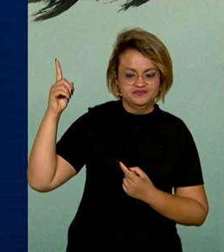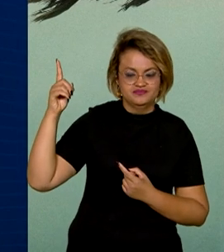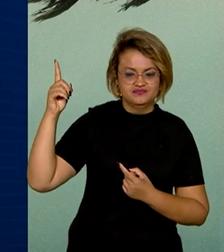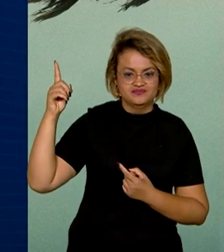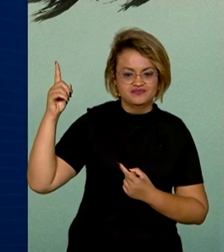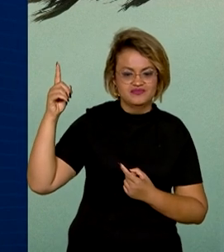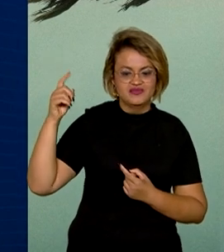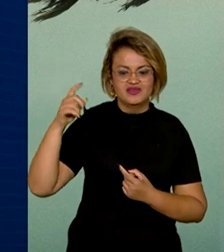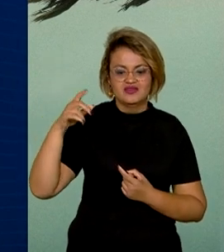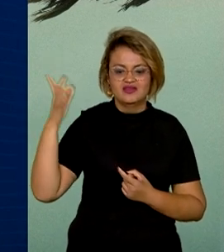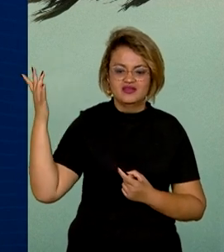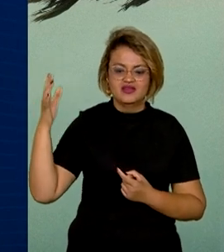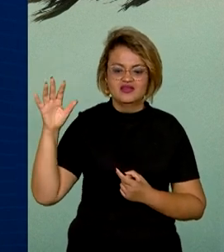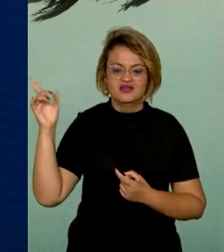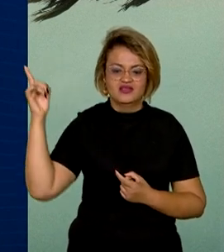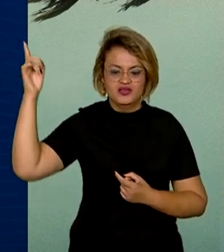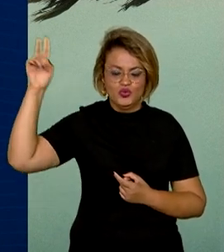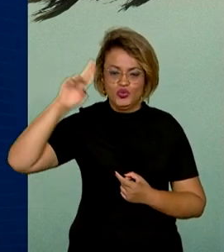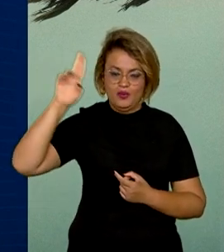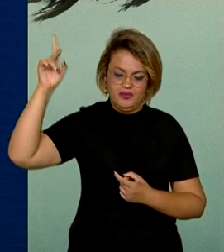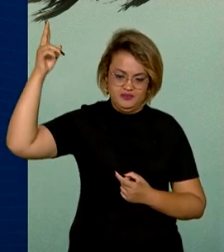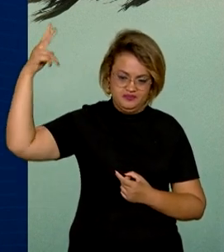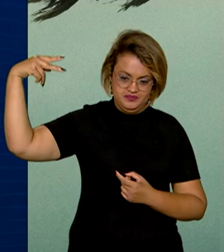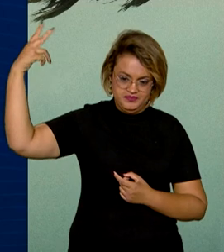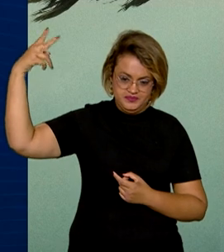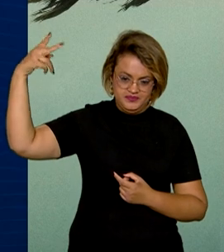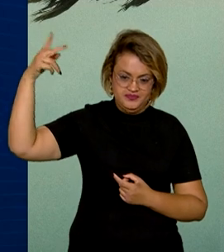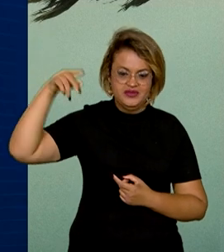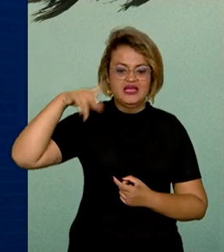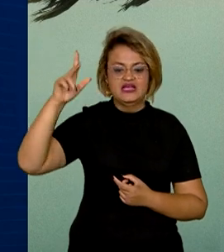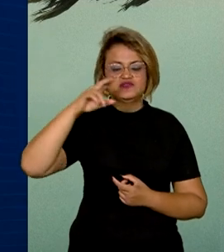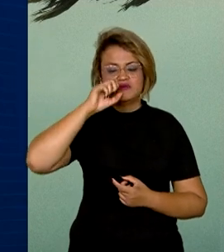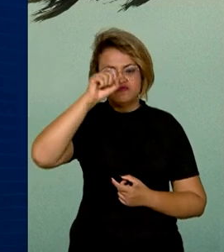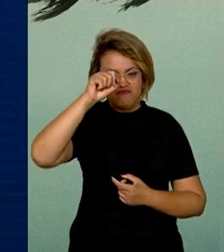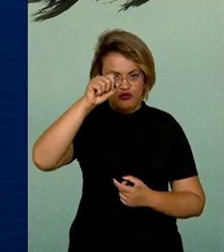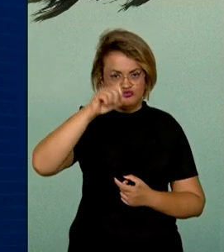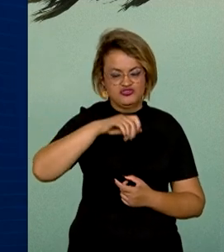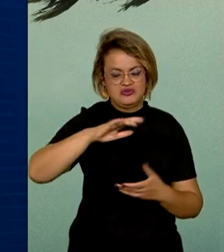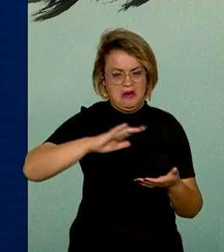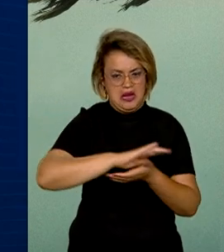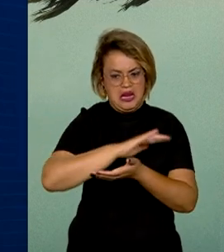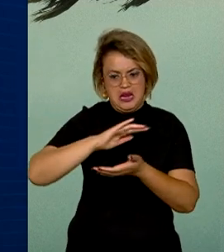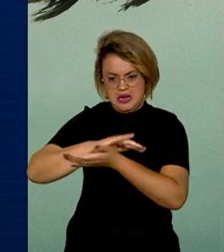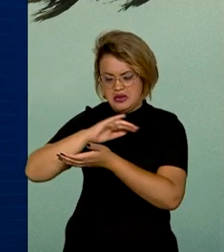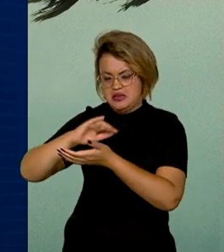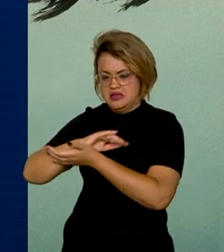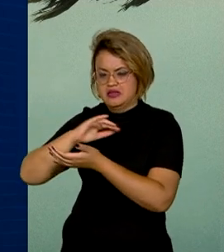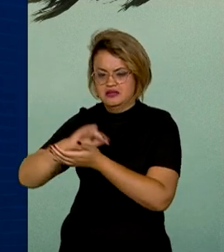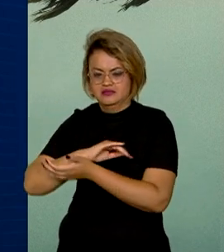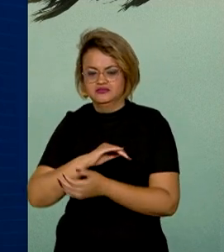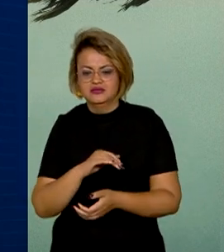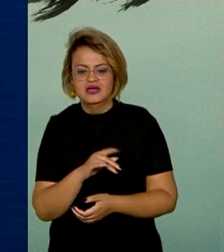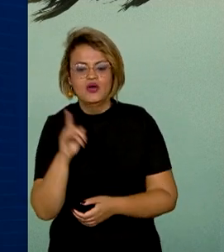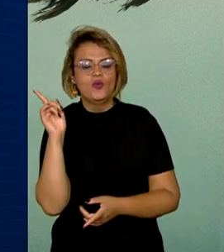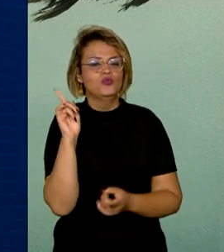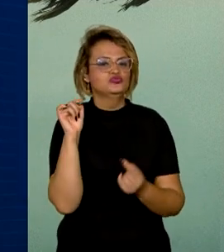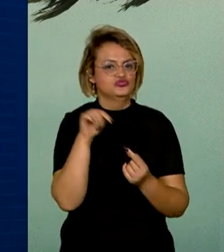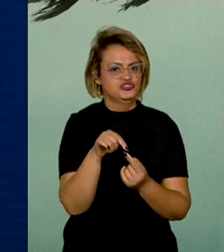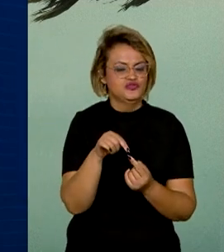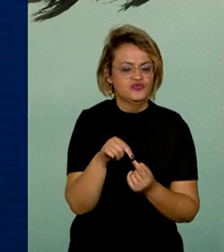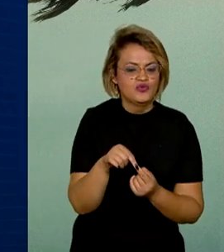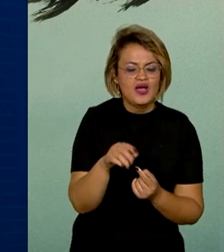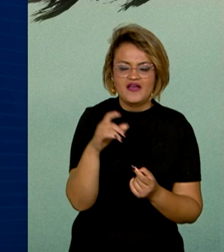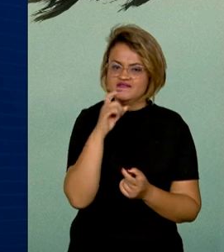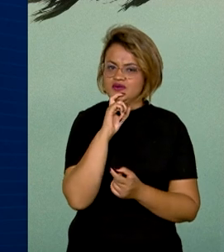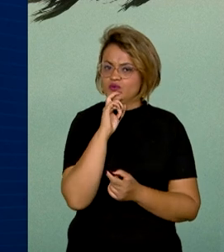conhecido como furacões ou tufões, e costumam ser mais intensos e devastadores, nunca estão associados a uma